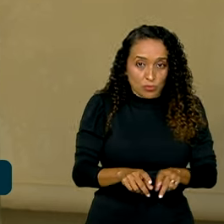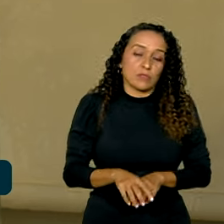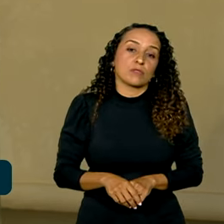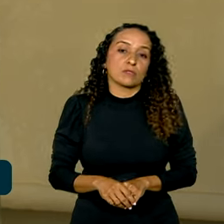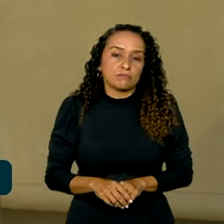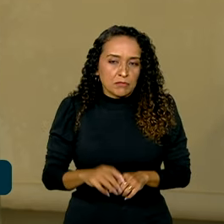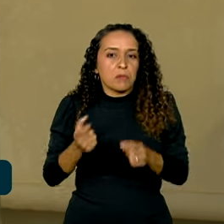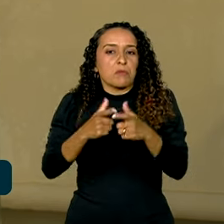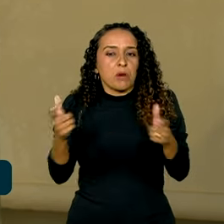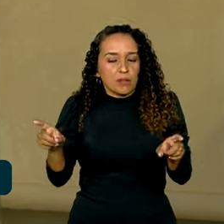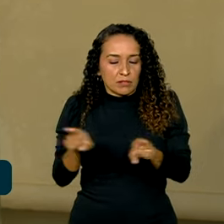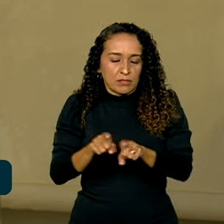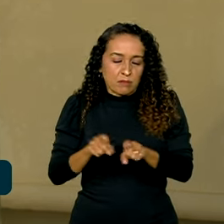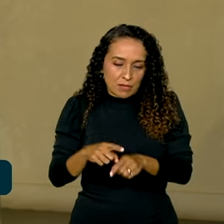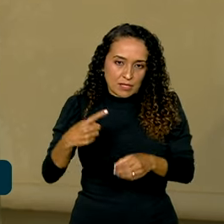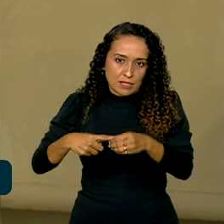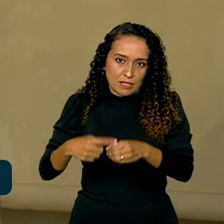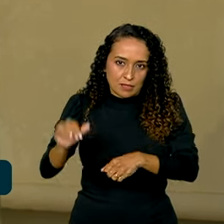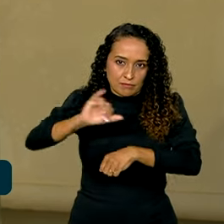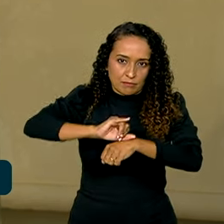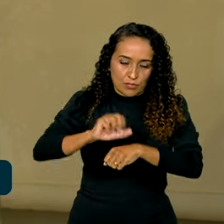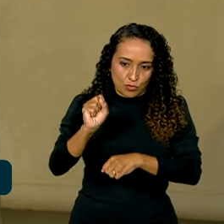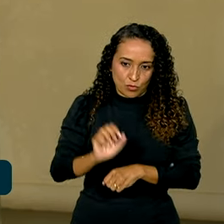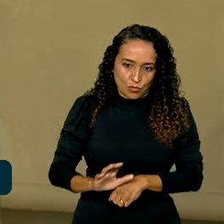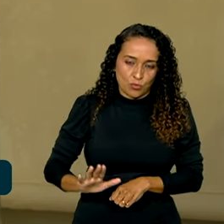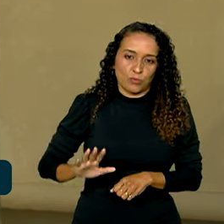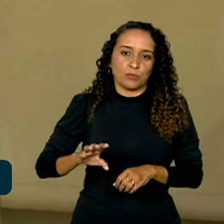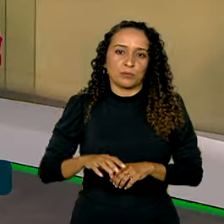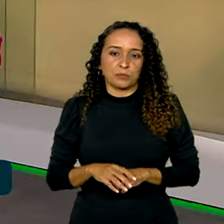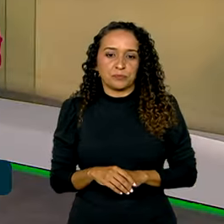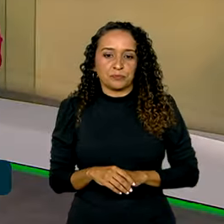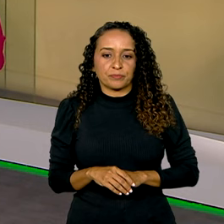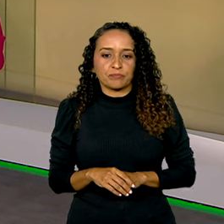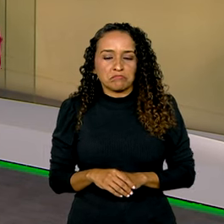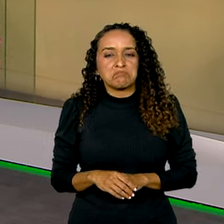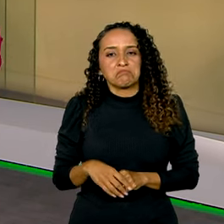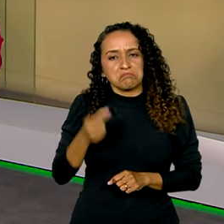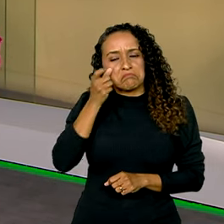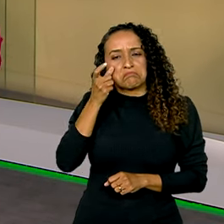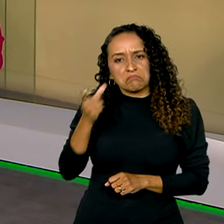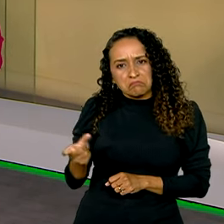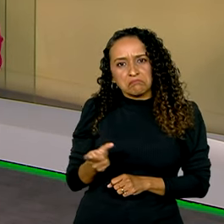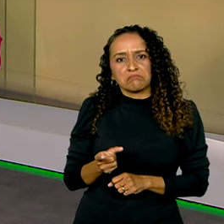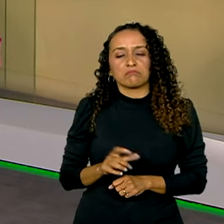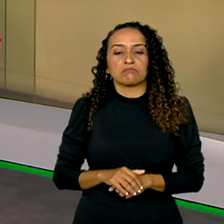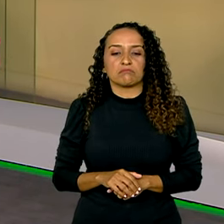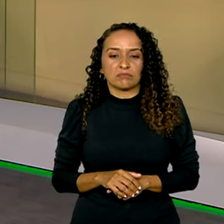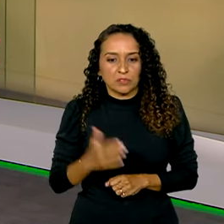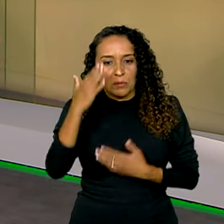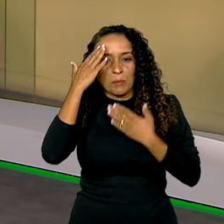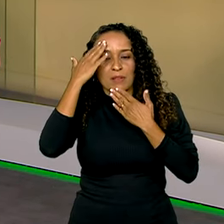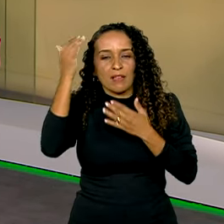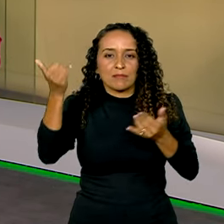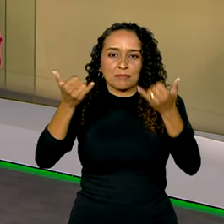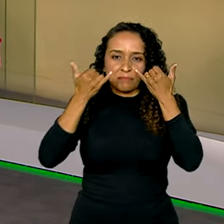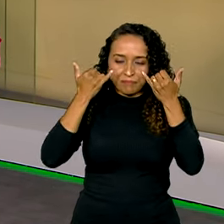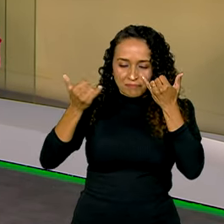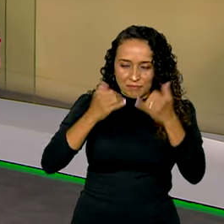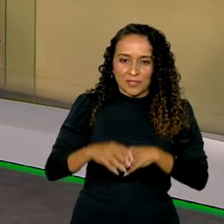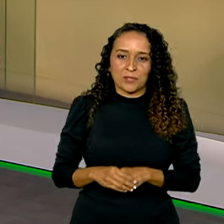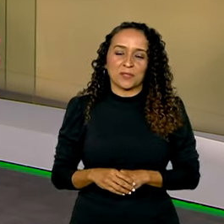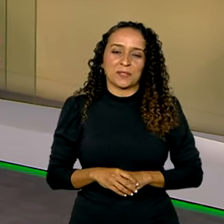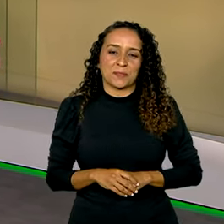mais alto nas cidades aqui do centro-sul do país, Roberto. Interessante os dados, não é? Vanessa, obrigado pelas informações. Até a